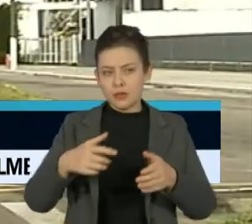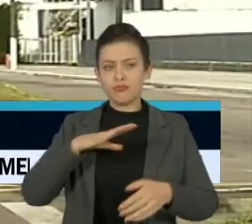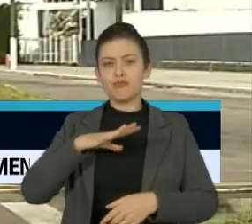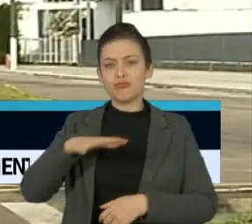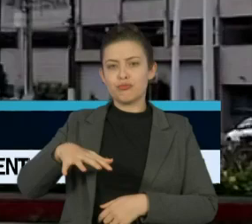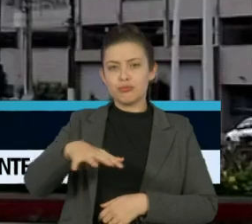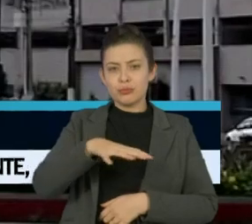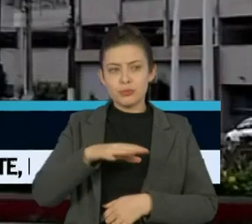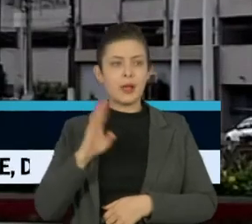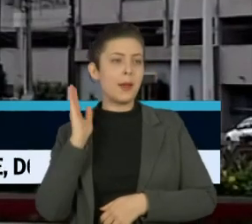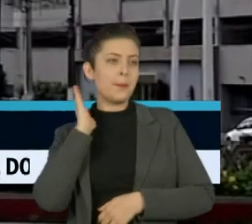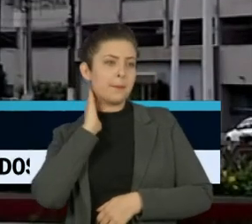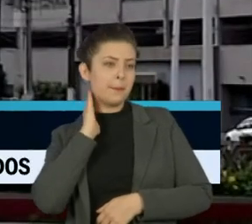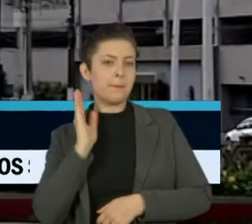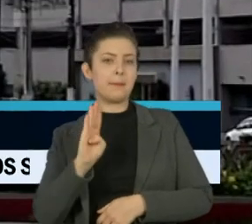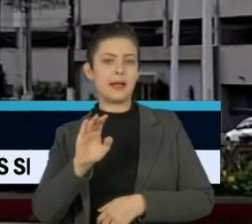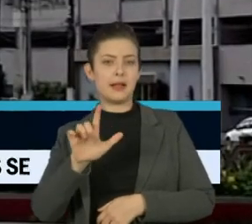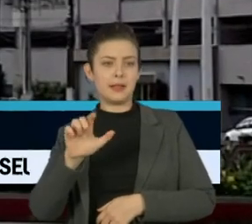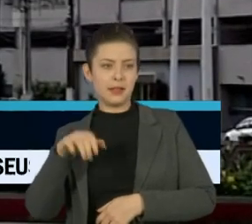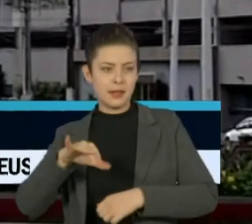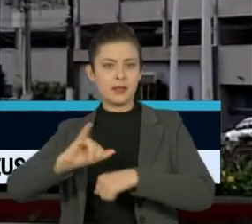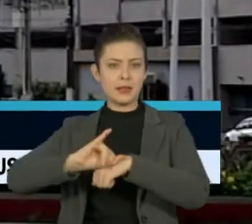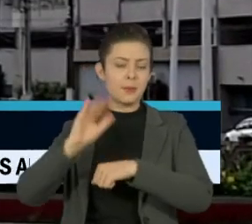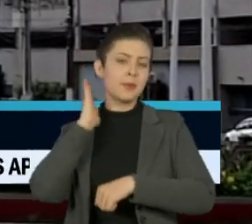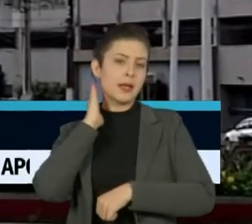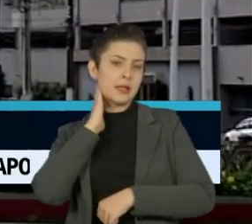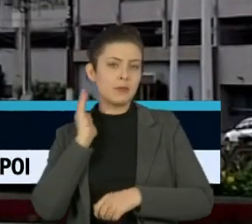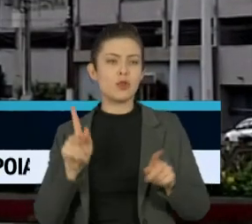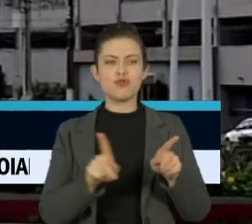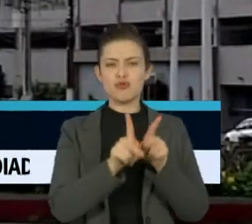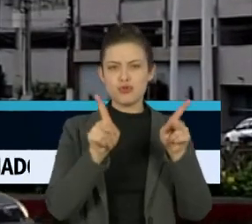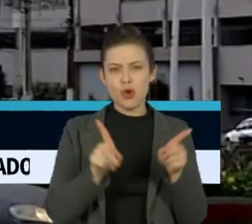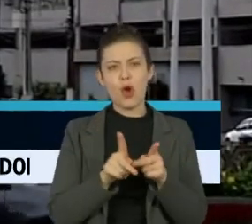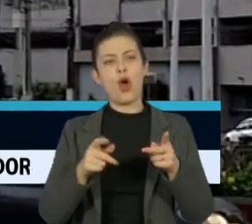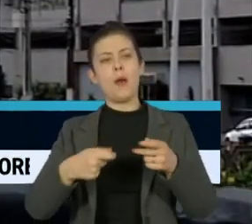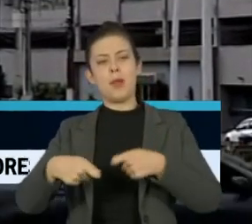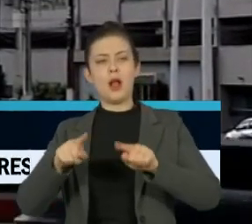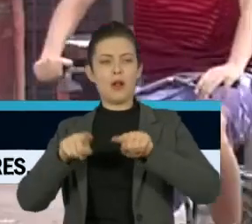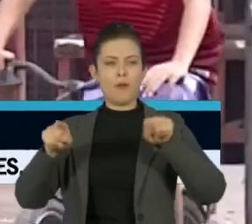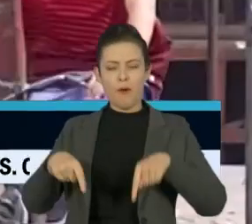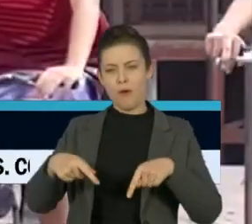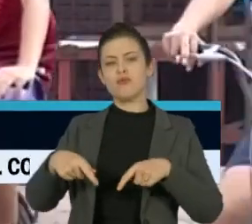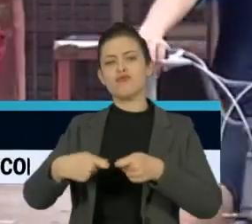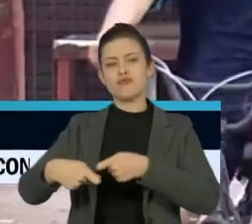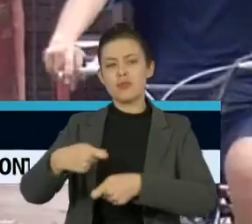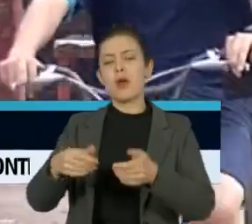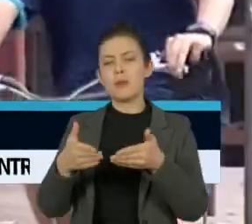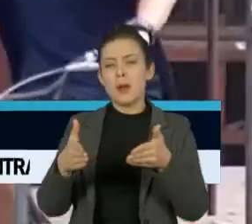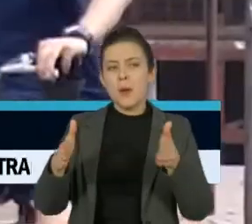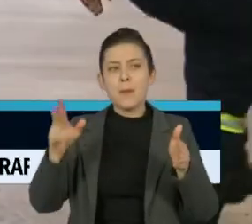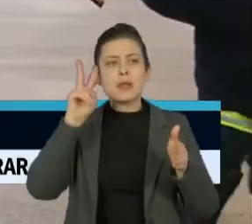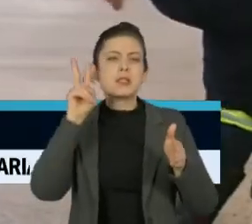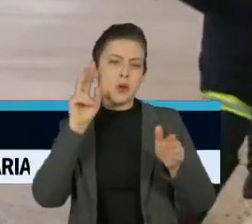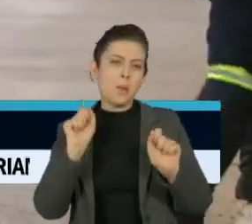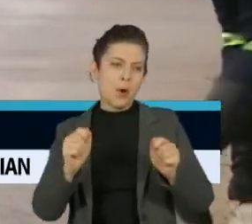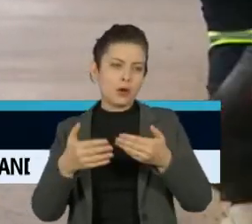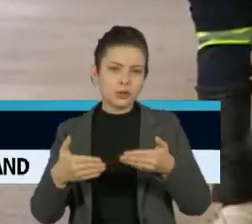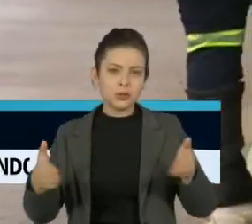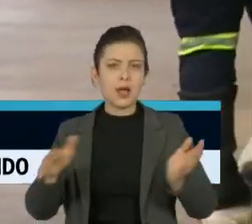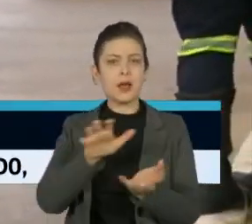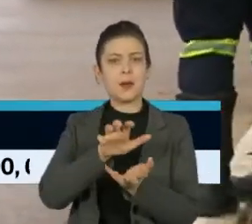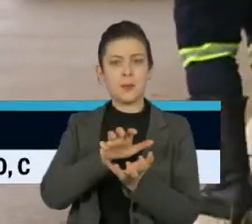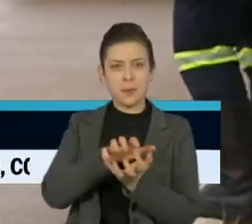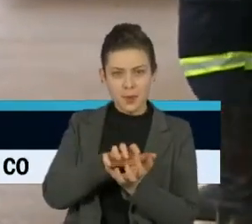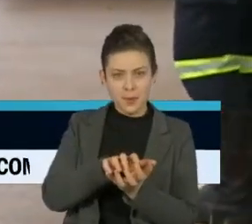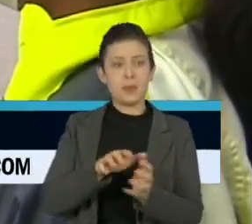metropolitana de Belém. Oito atividades, como shoppings e comércios de rua, poderão abrir as portas na segunda-feira. Pernambuco